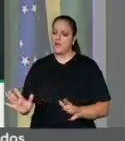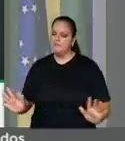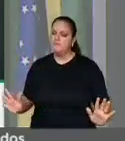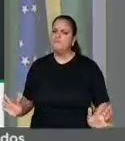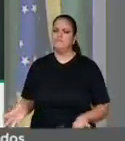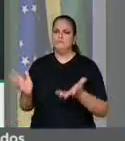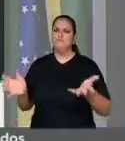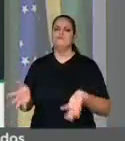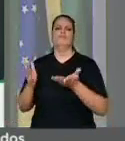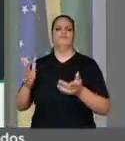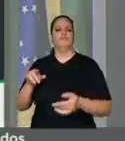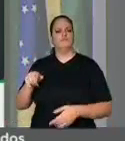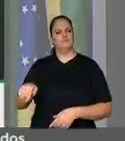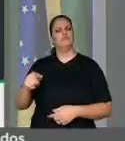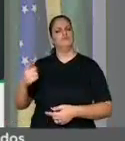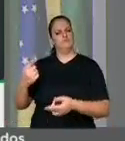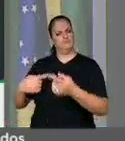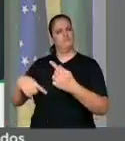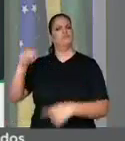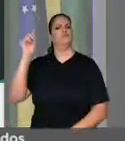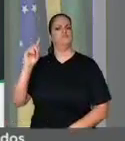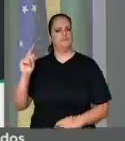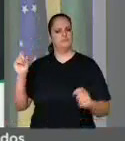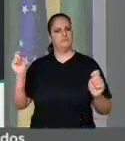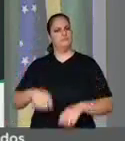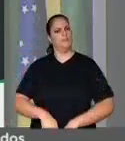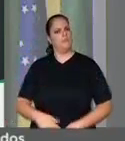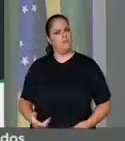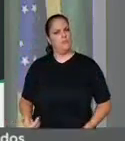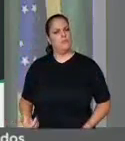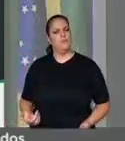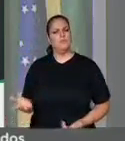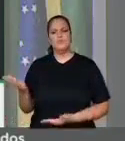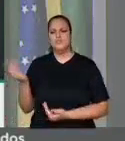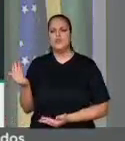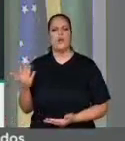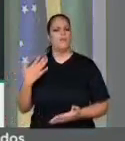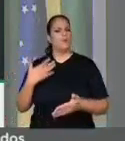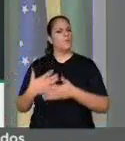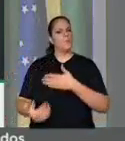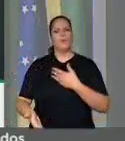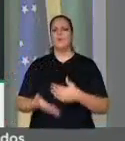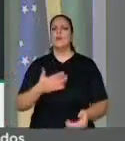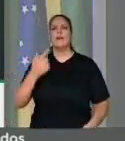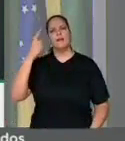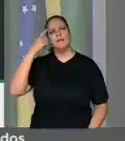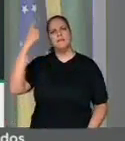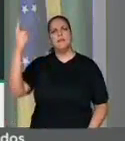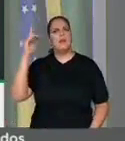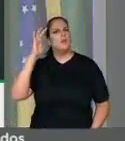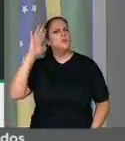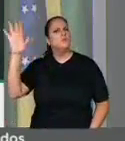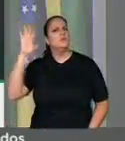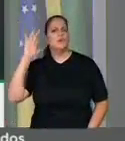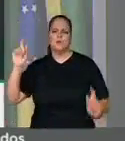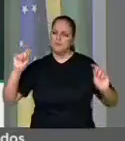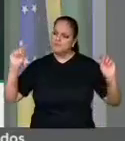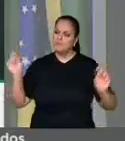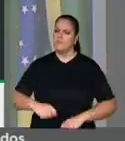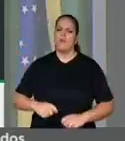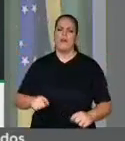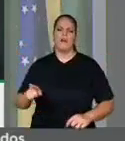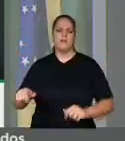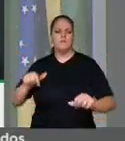aos jovens brasileiros, saírem de onde querem sair e verdadeiramente transformar